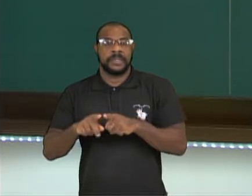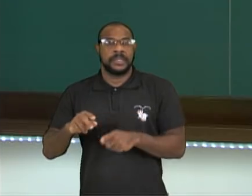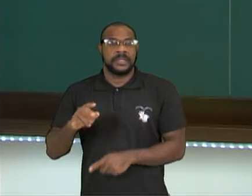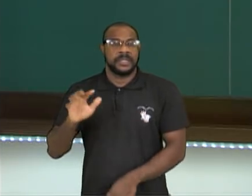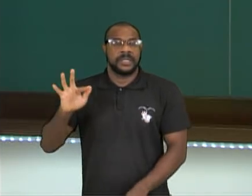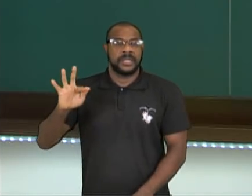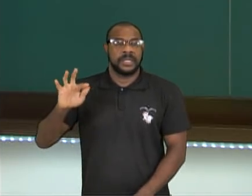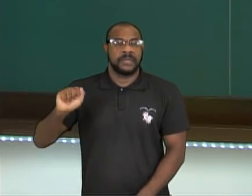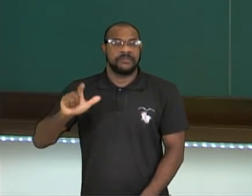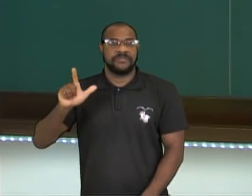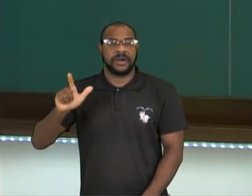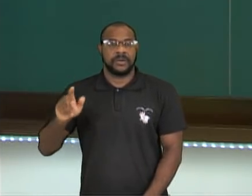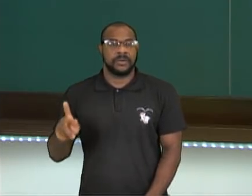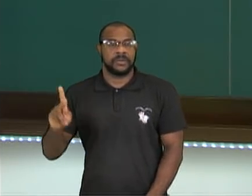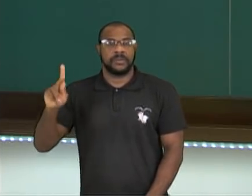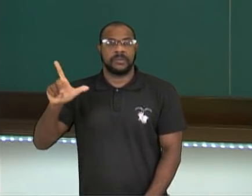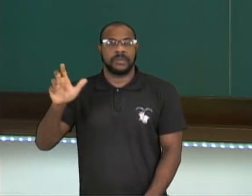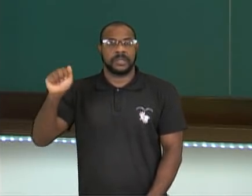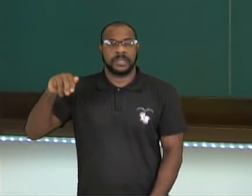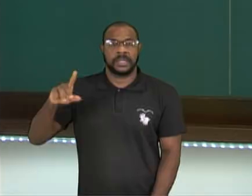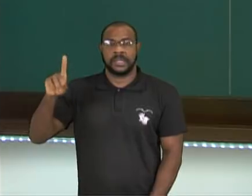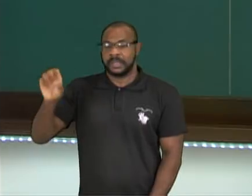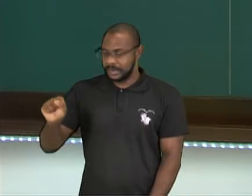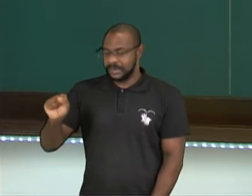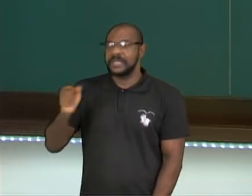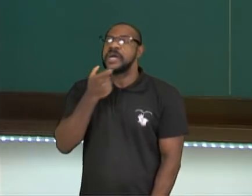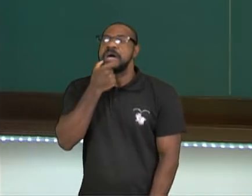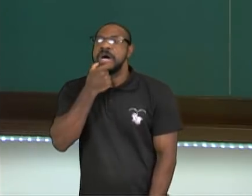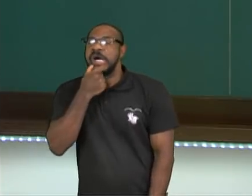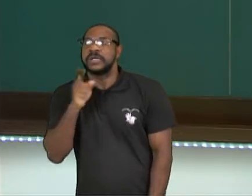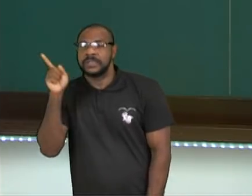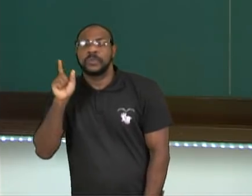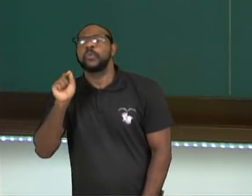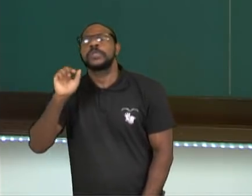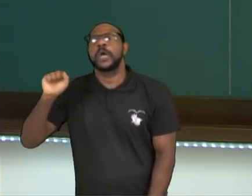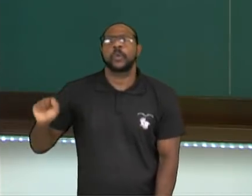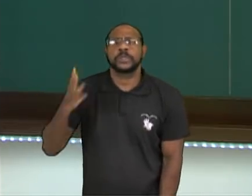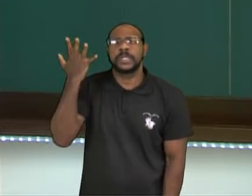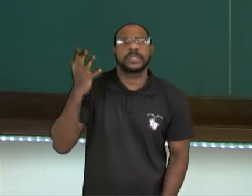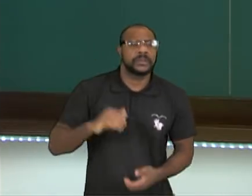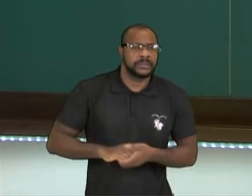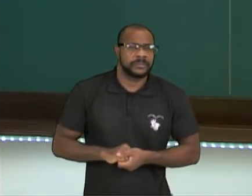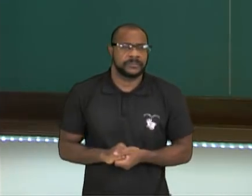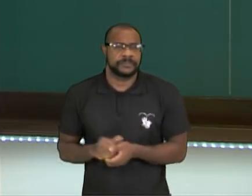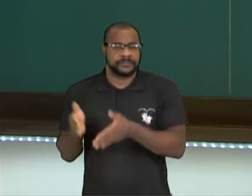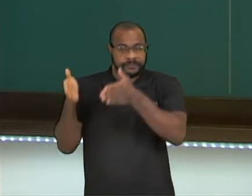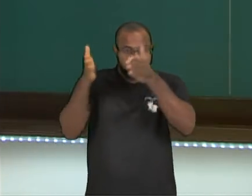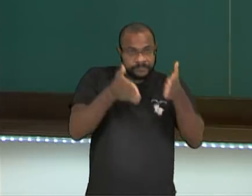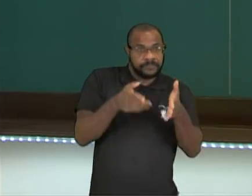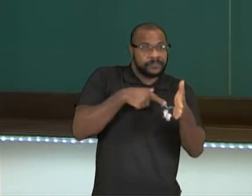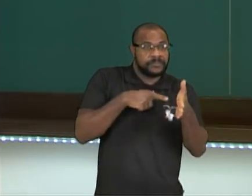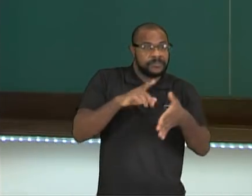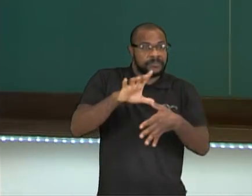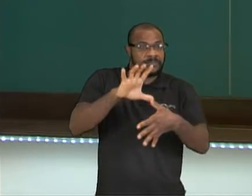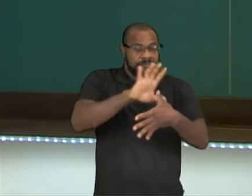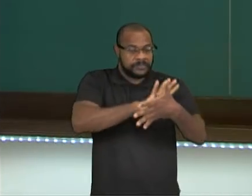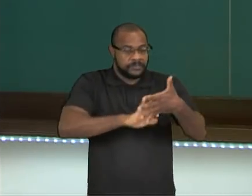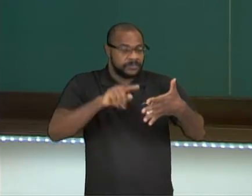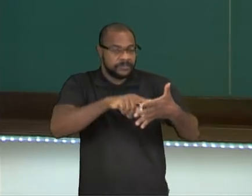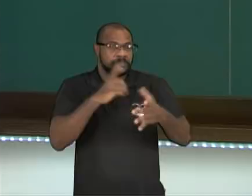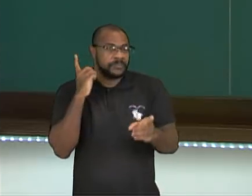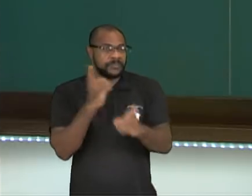lá para os ingleses. O que aconteceu aqui? Esse foi um território que quem